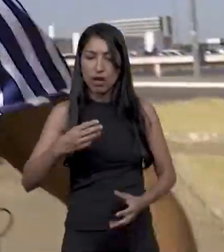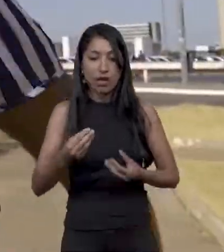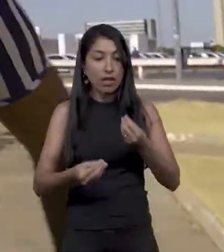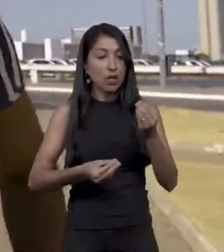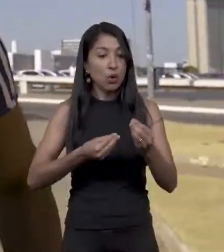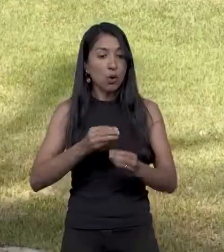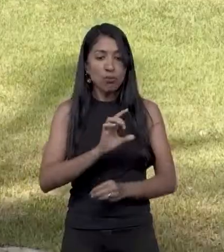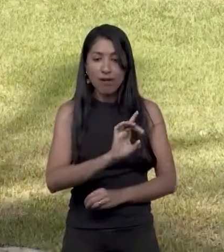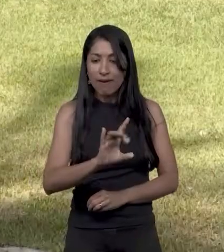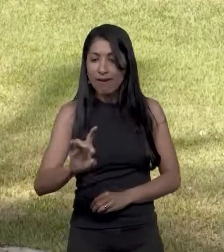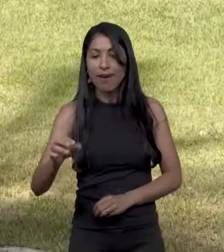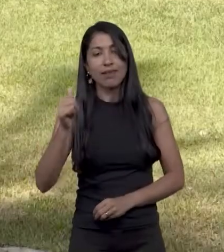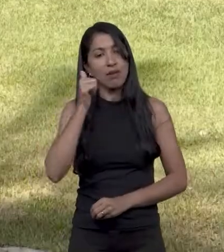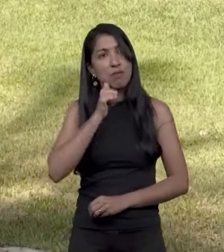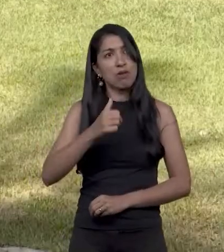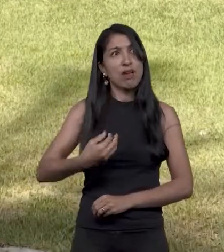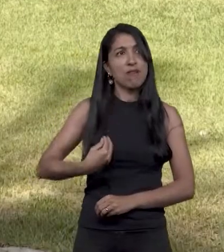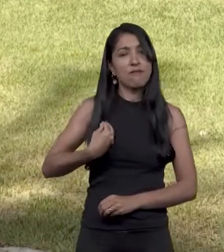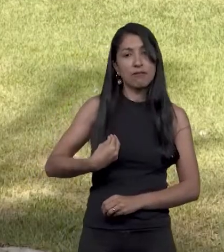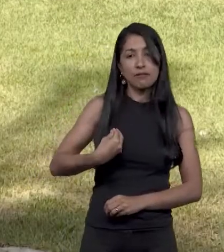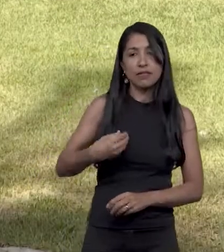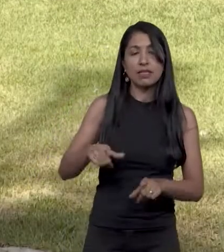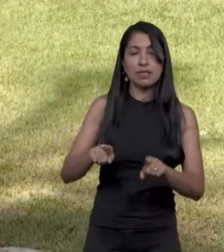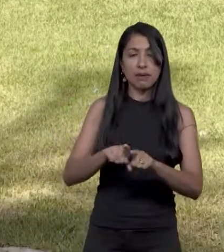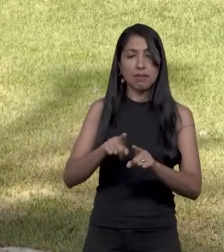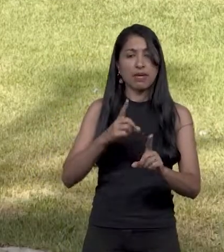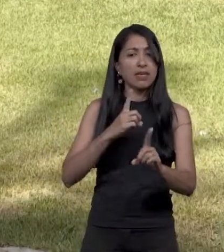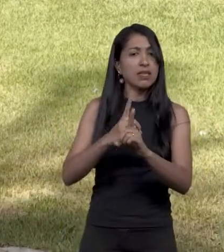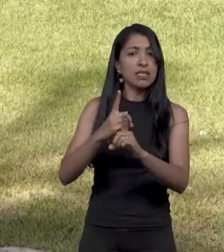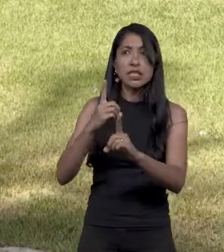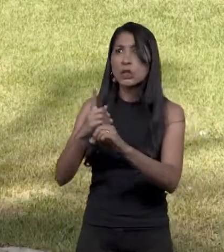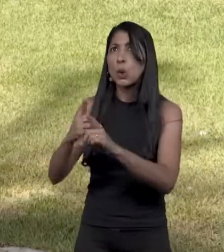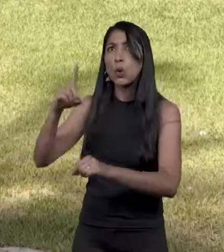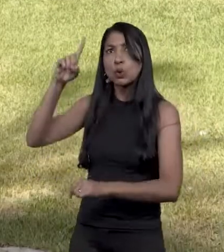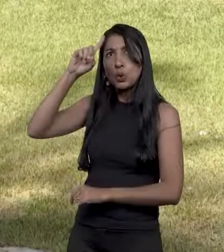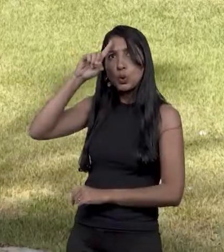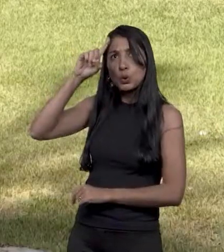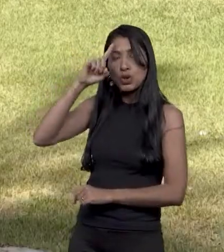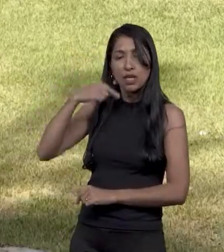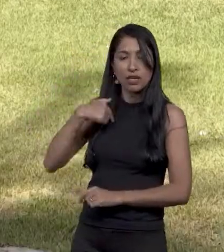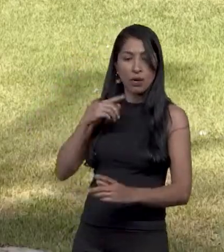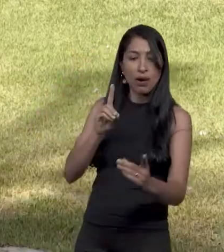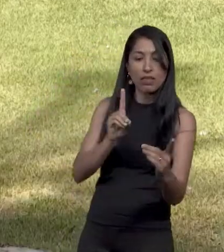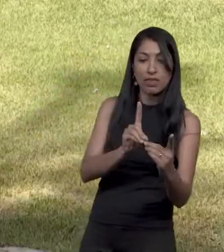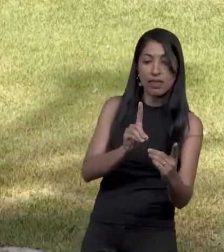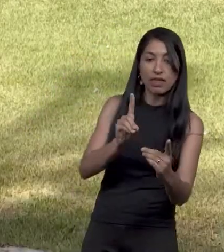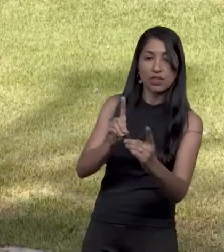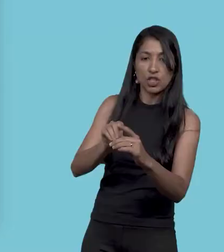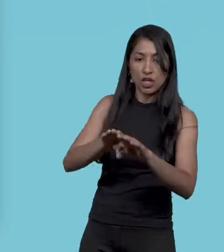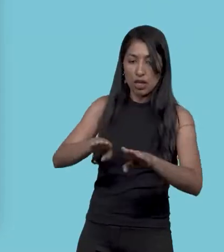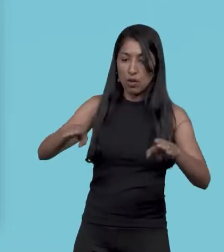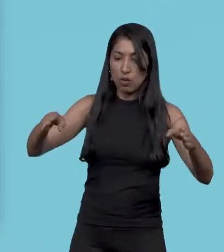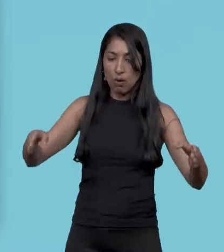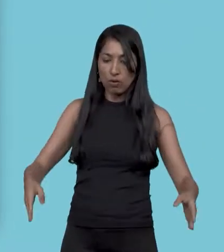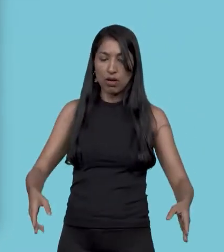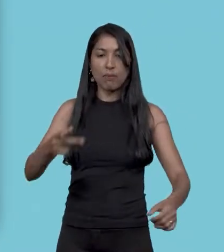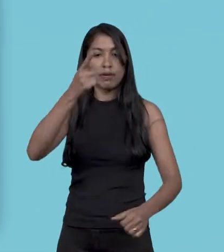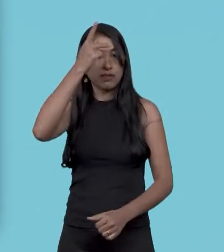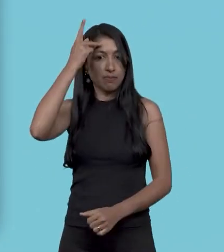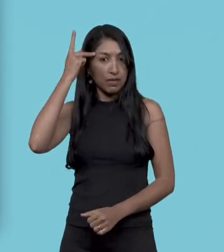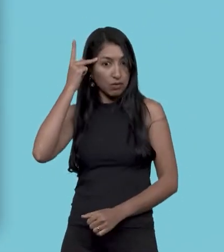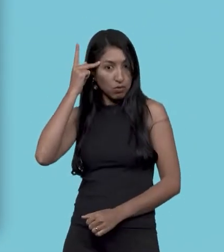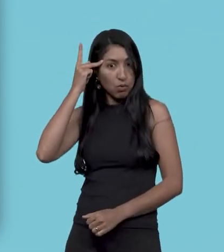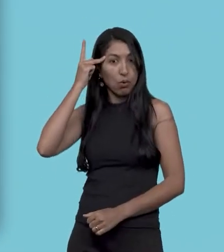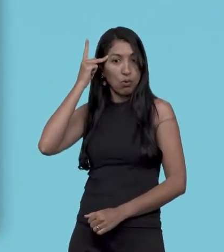mulheres viviam. Com isso, esses encontros diários que eu ficava justamente no balcão de emprego para pessoas com deficiência,